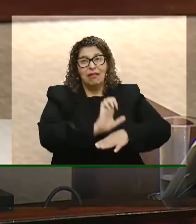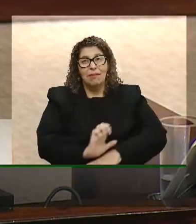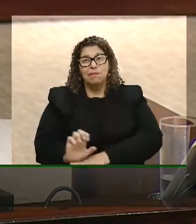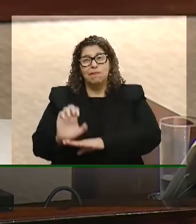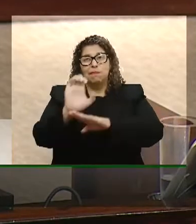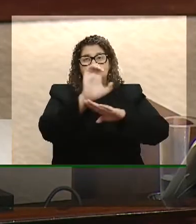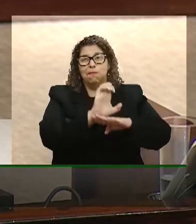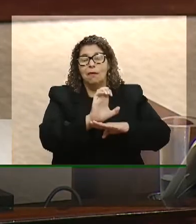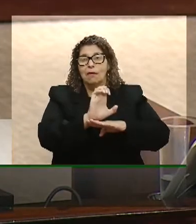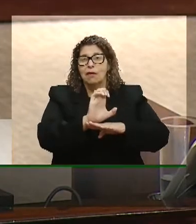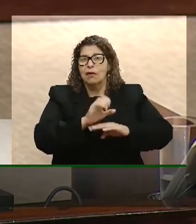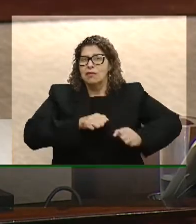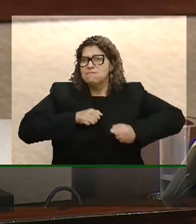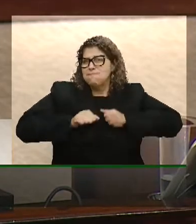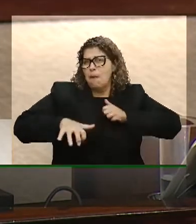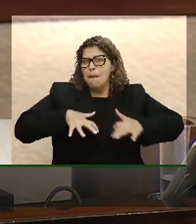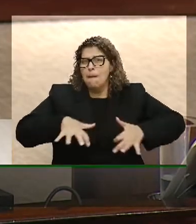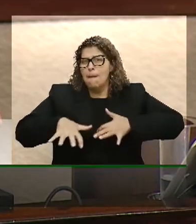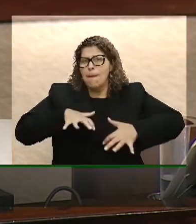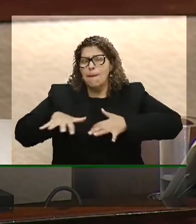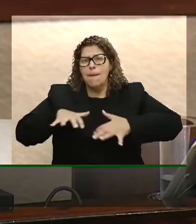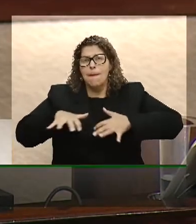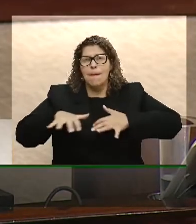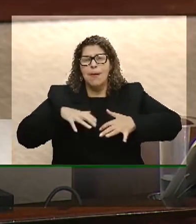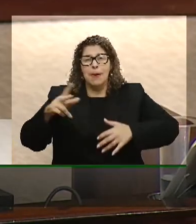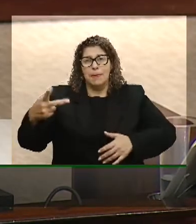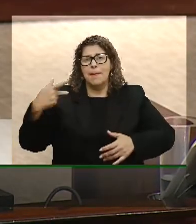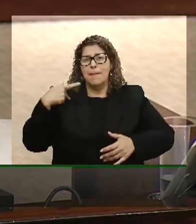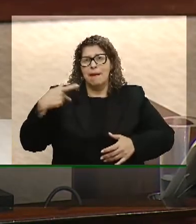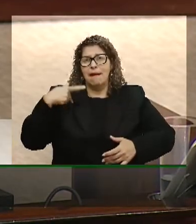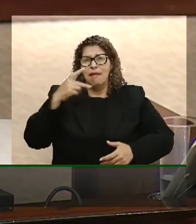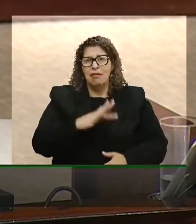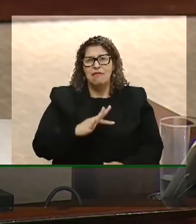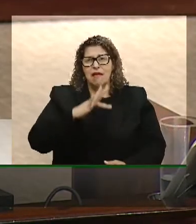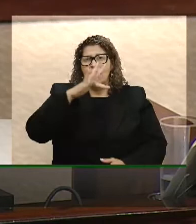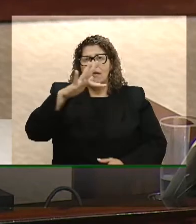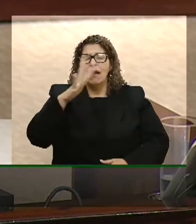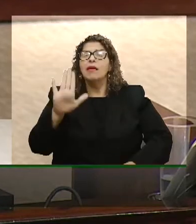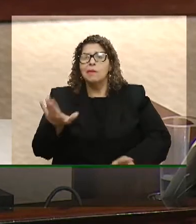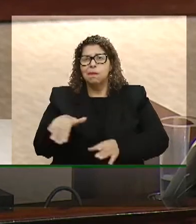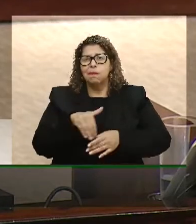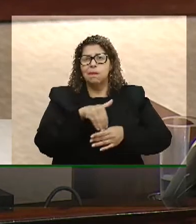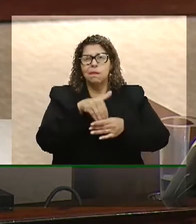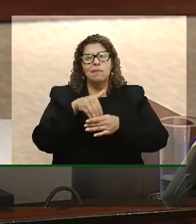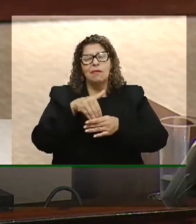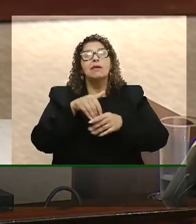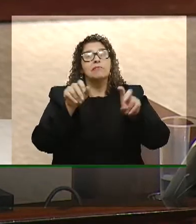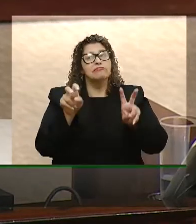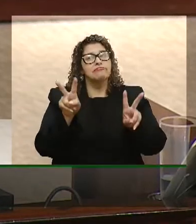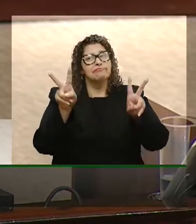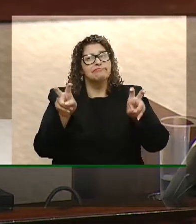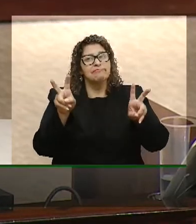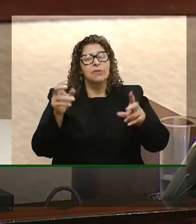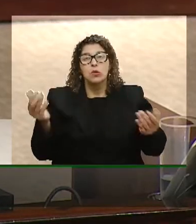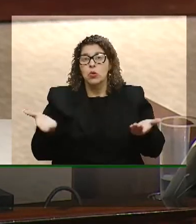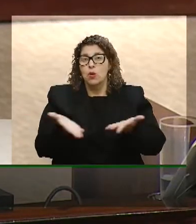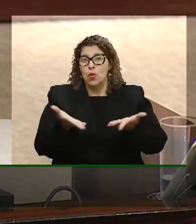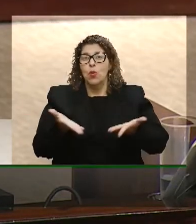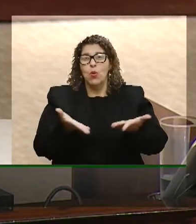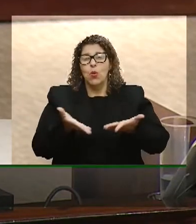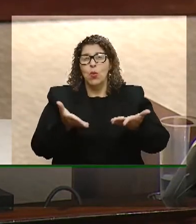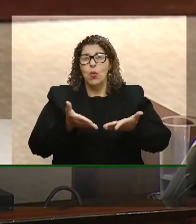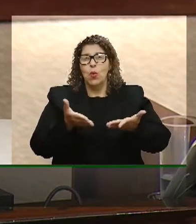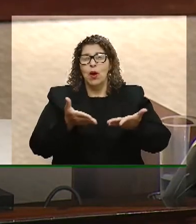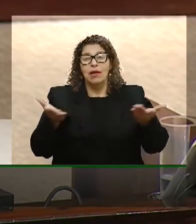têm que se mobilizar para mobilizar as bancadas federais a votar essa matéria. E agora tem um